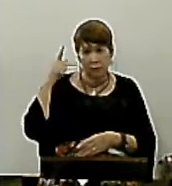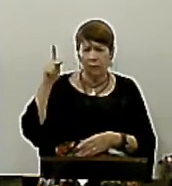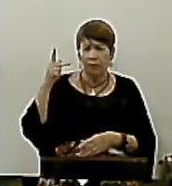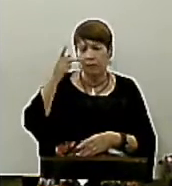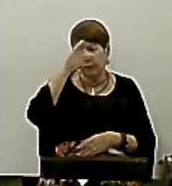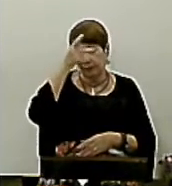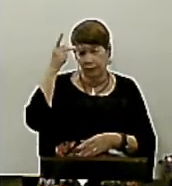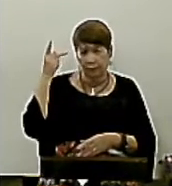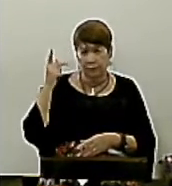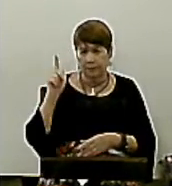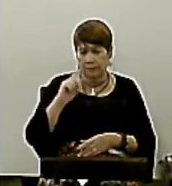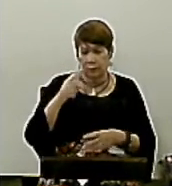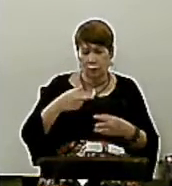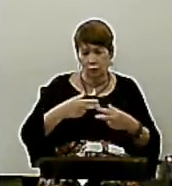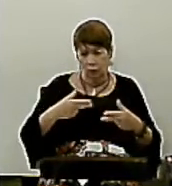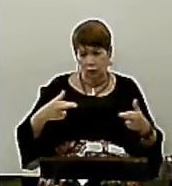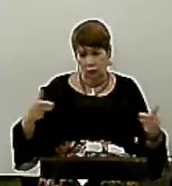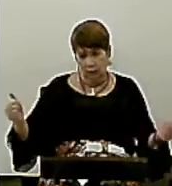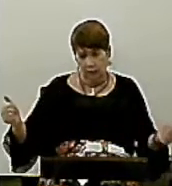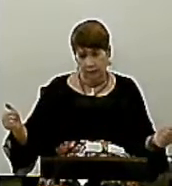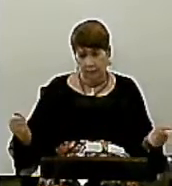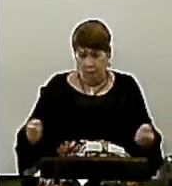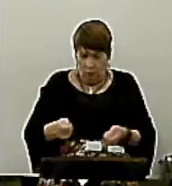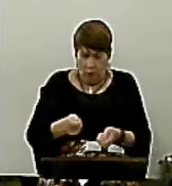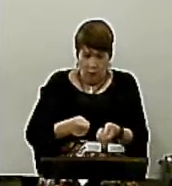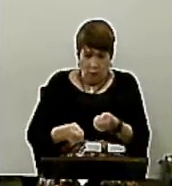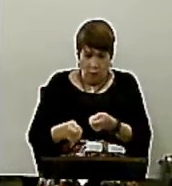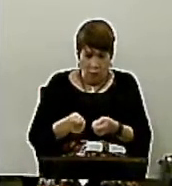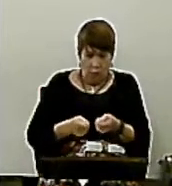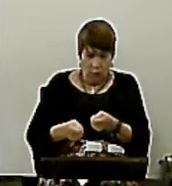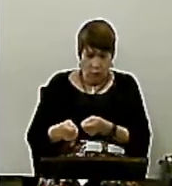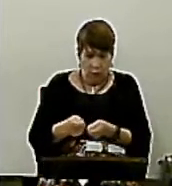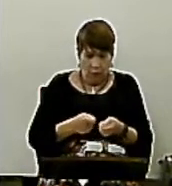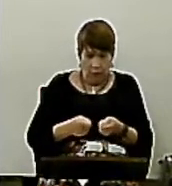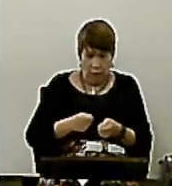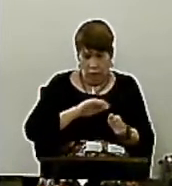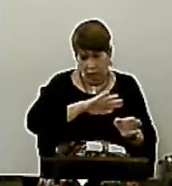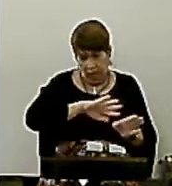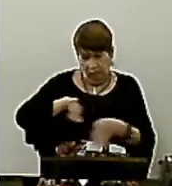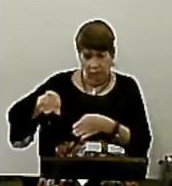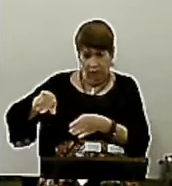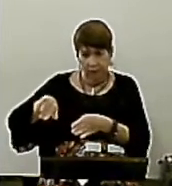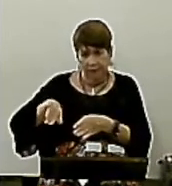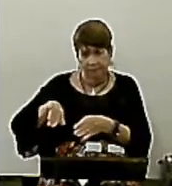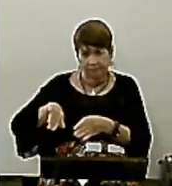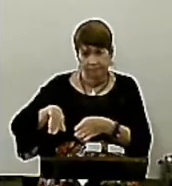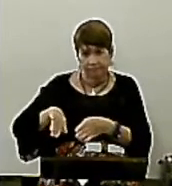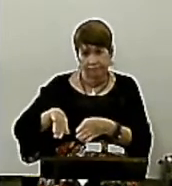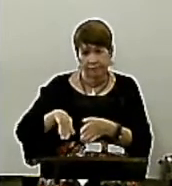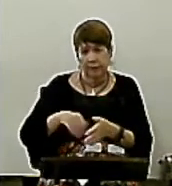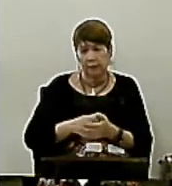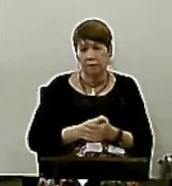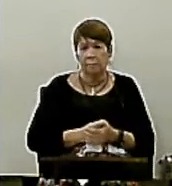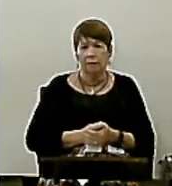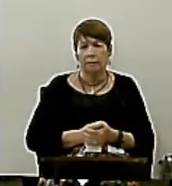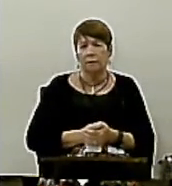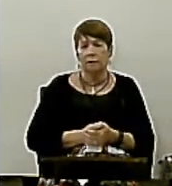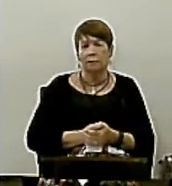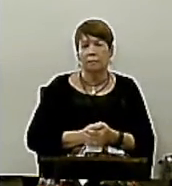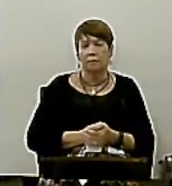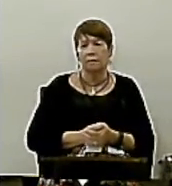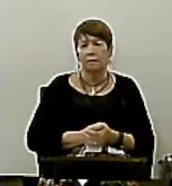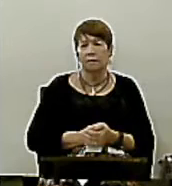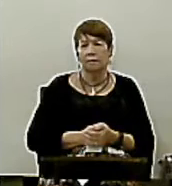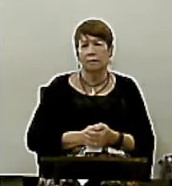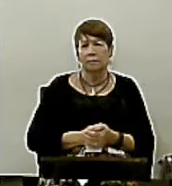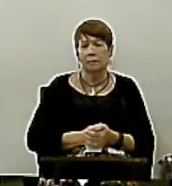podemos Controlar E dispor E E Delas Quando não Nos servirem Mais Não são os outros